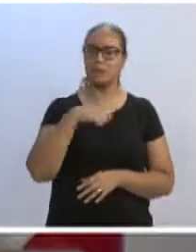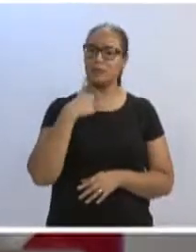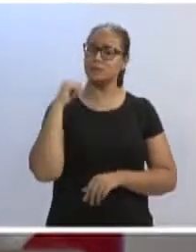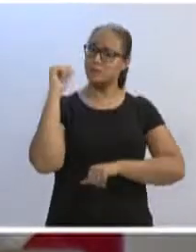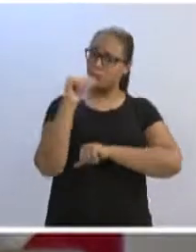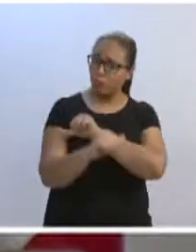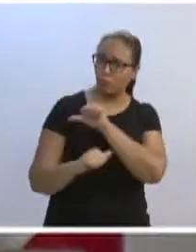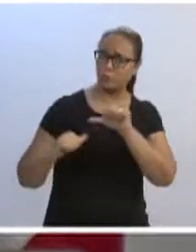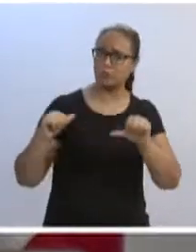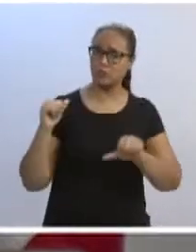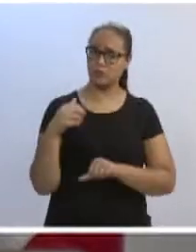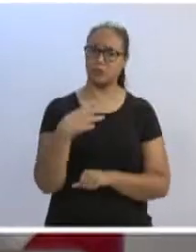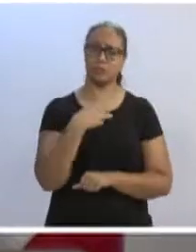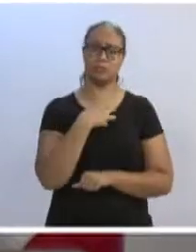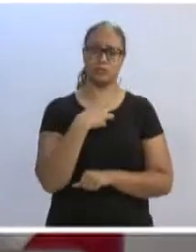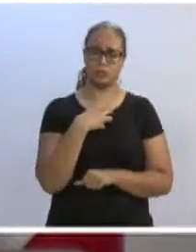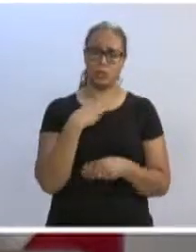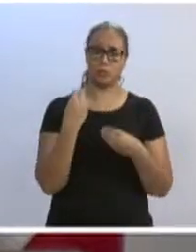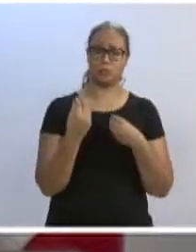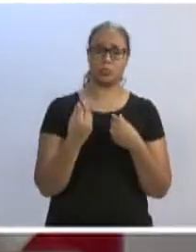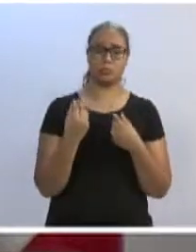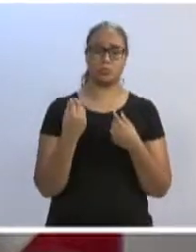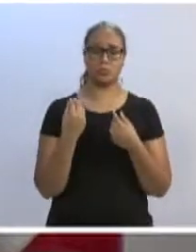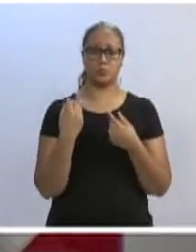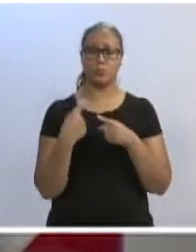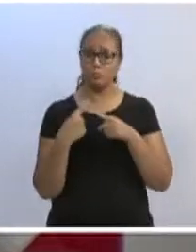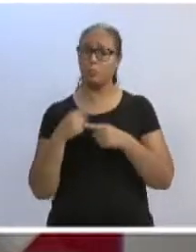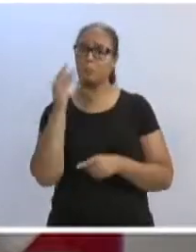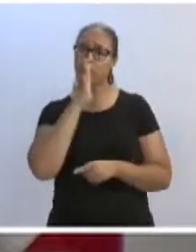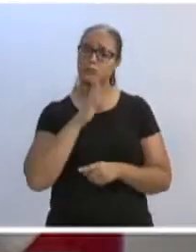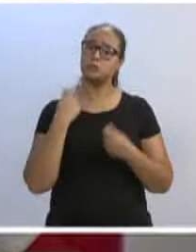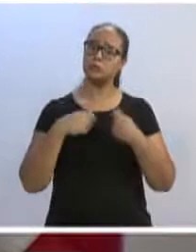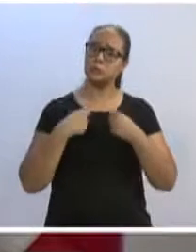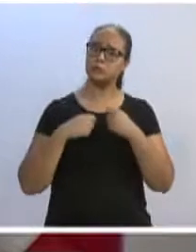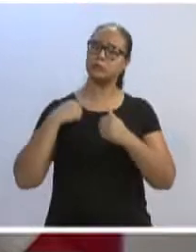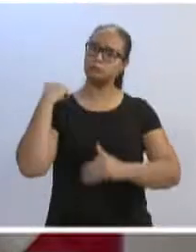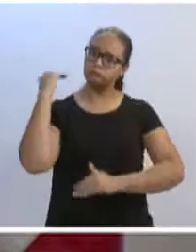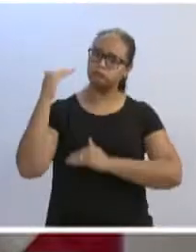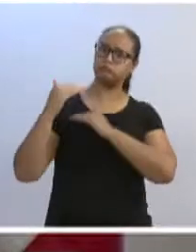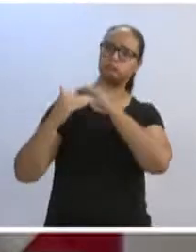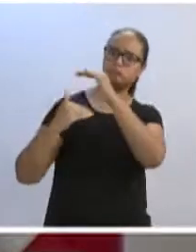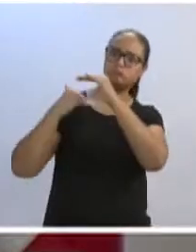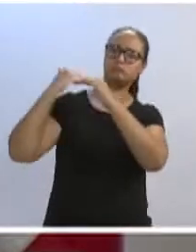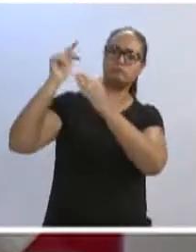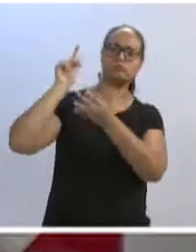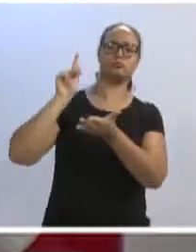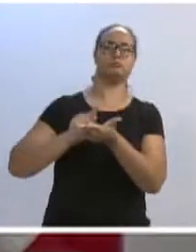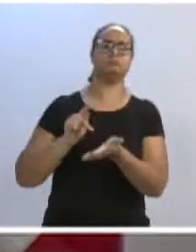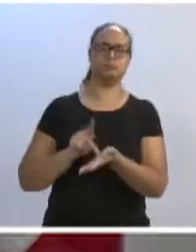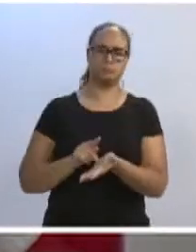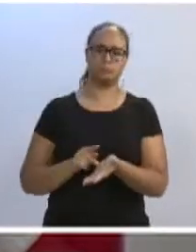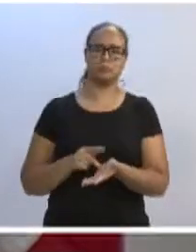com que o Brasil possa verdadeiramente avançar, não podemos nos prender